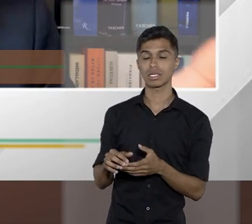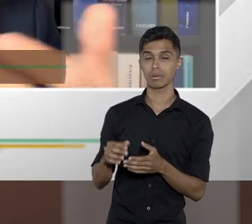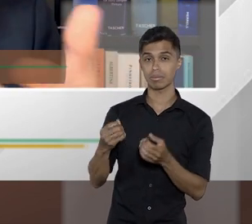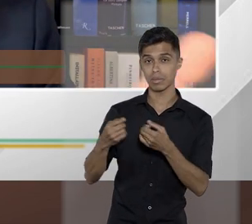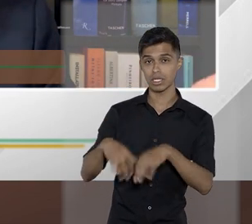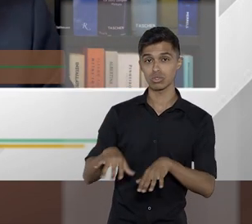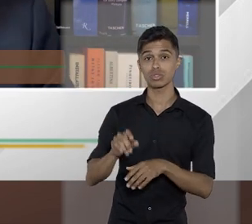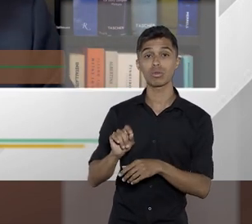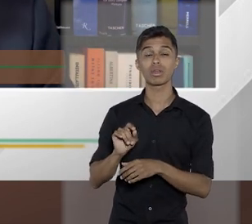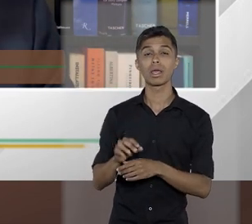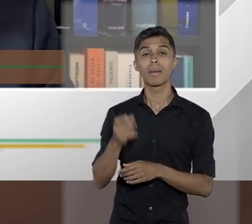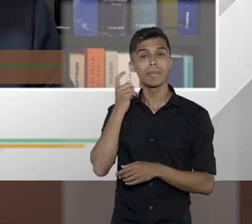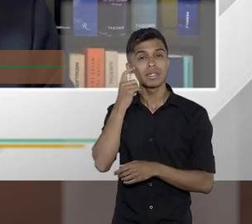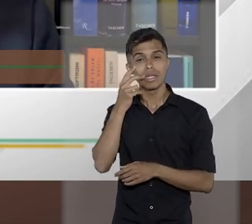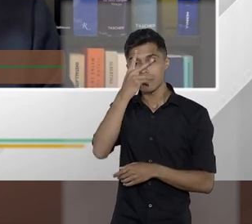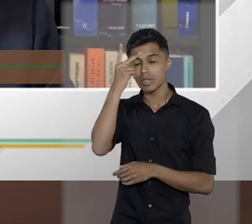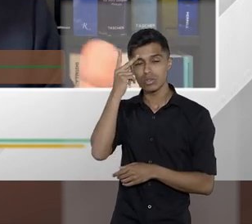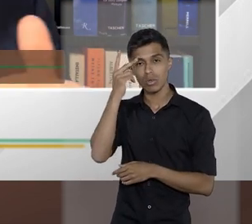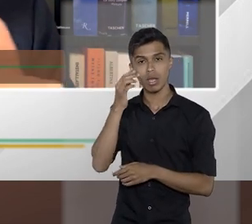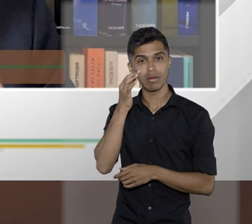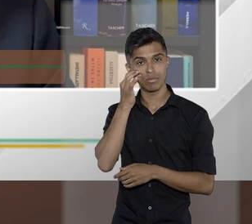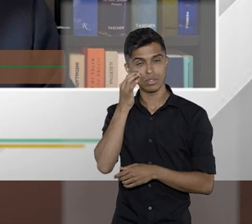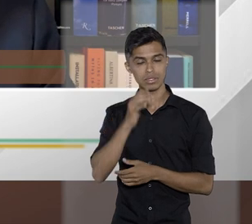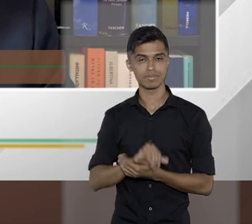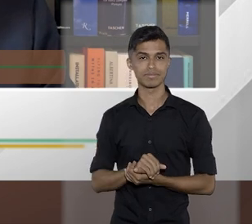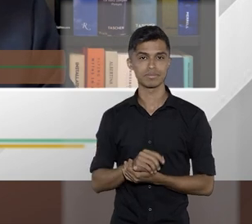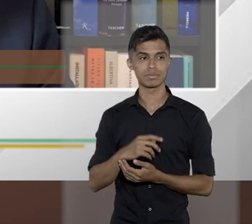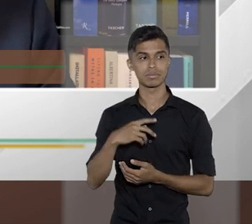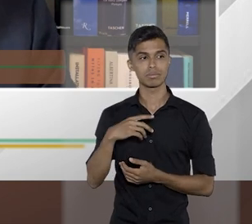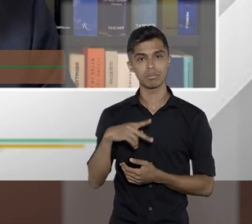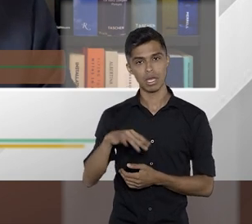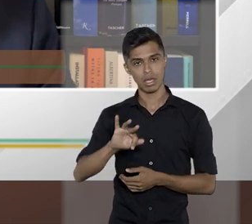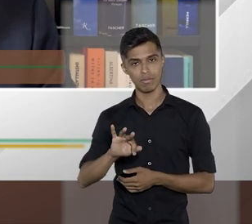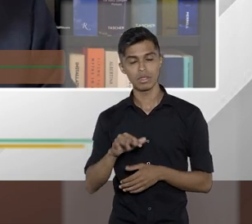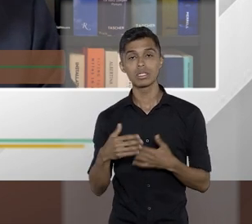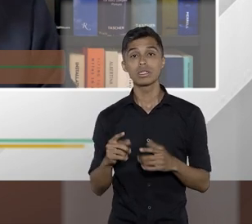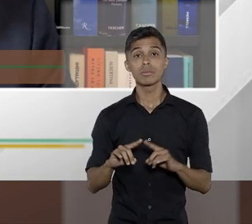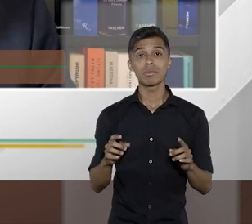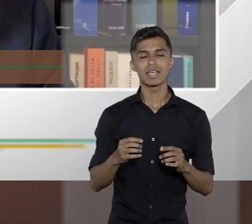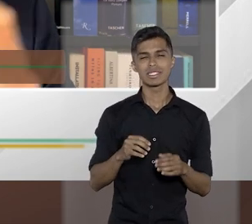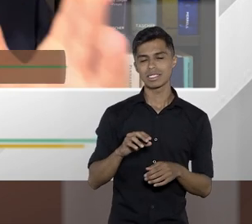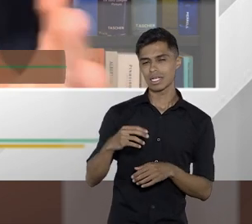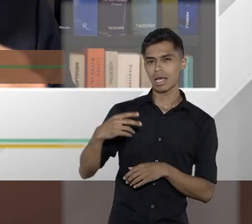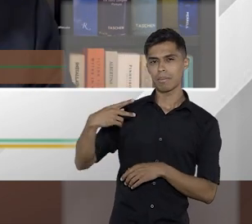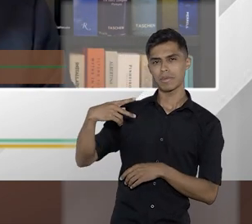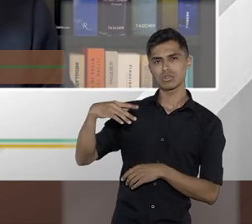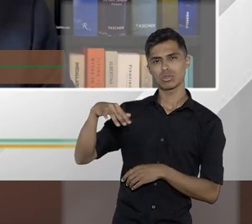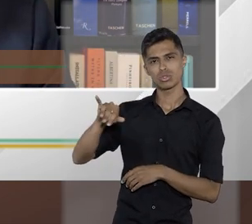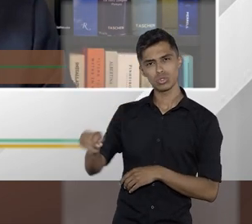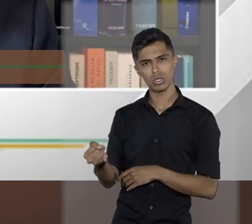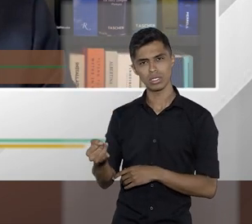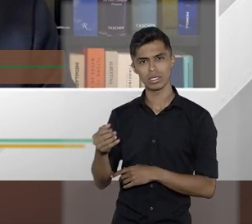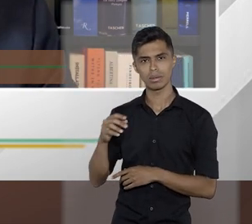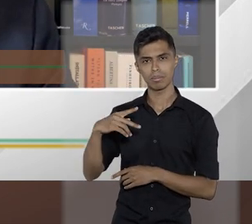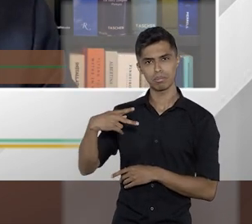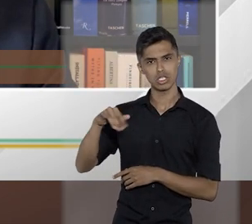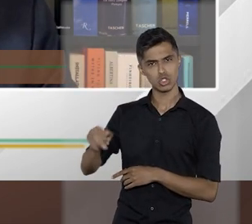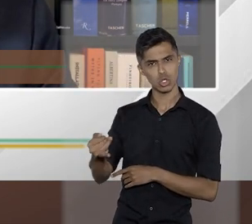pensa, e isso pensa-se muito mais nas pessoas físicas, quando a gente pensa dentro de uma perspectiva das pessoas jurídicas, eu acho que tem um ponto que